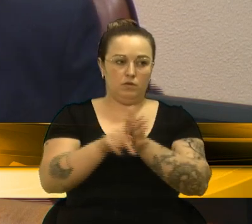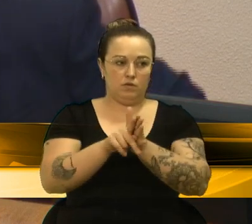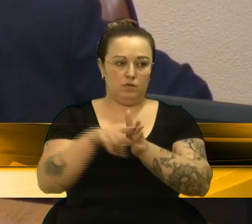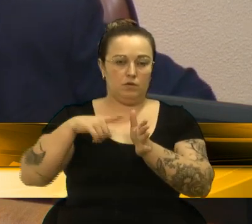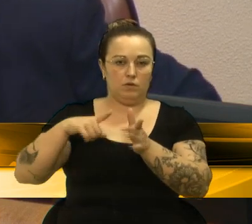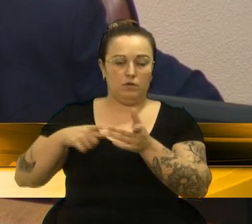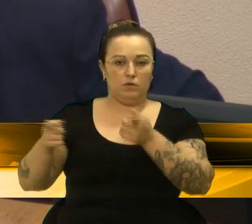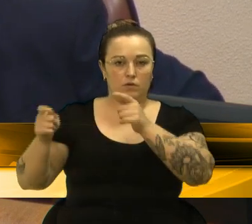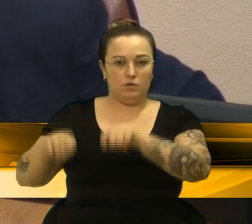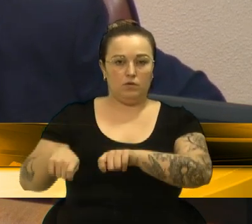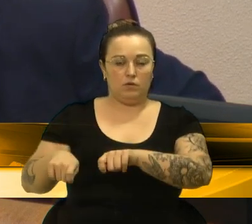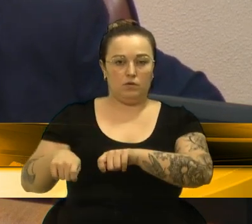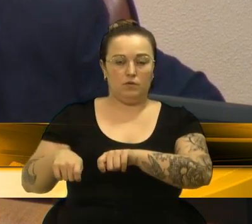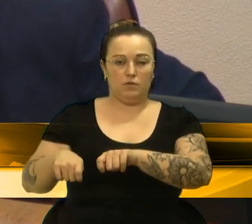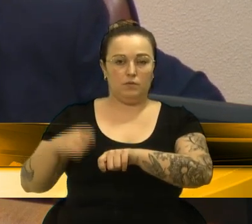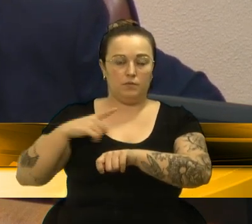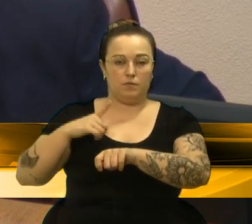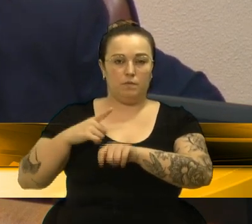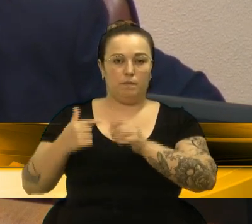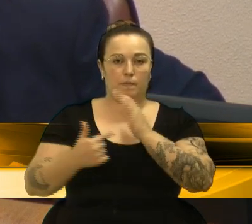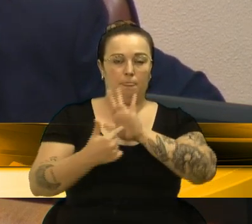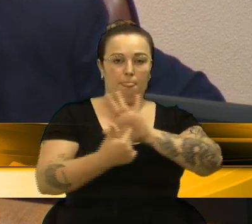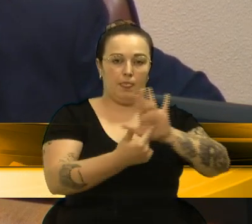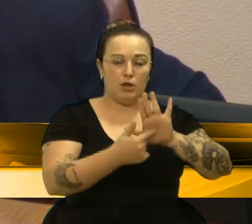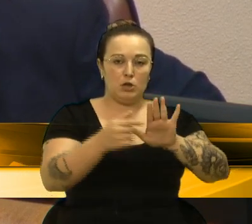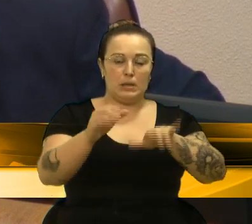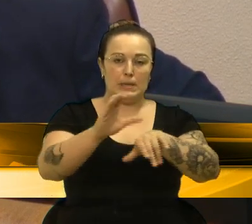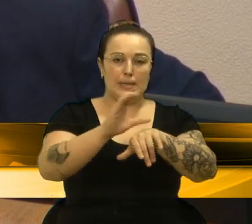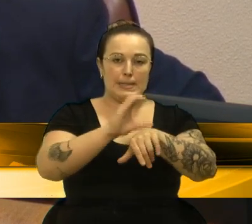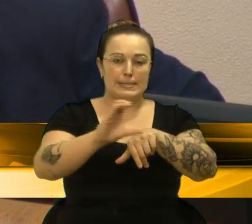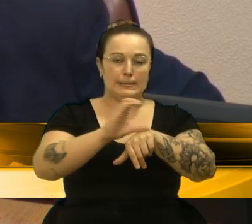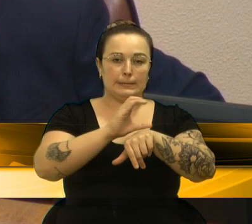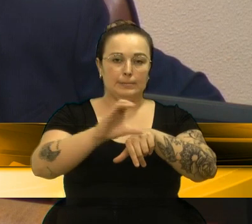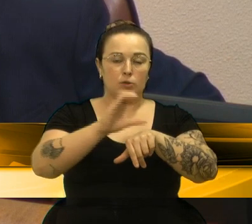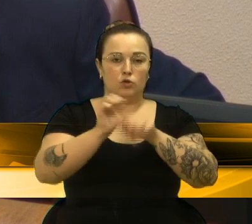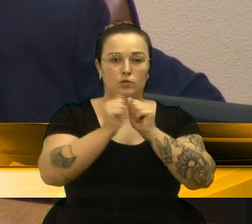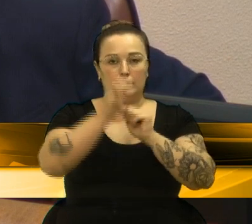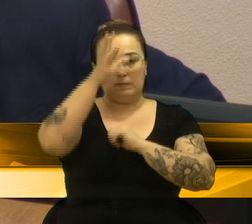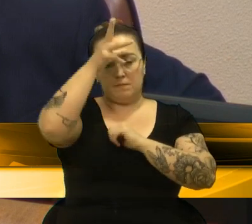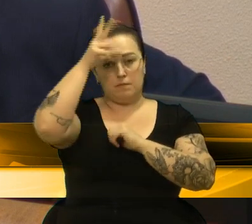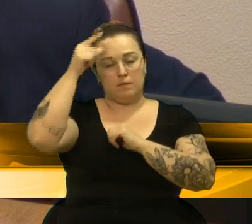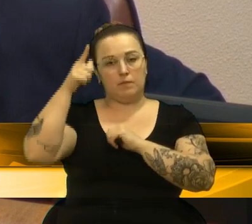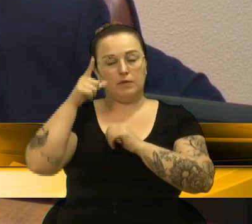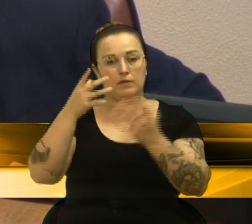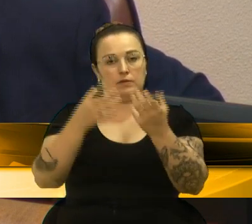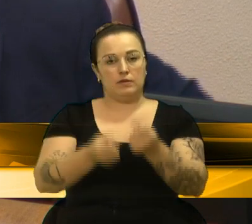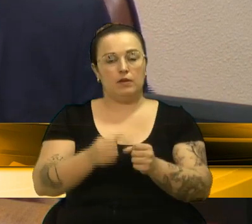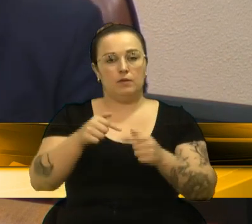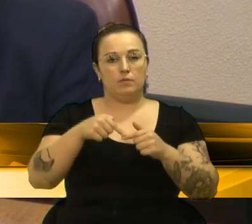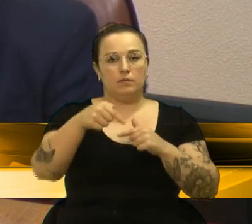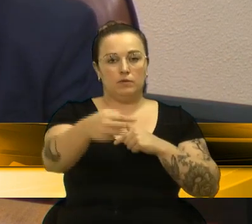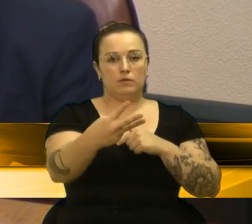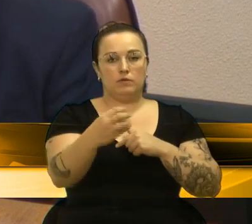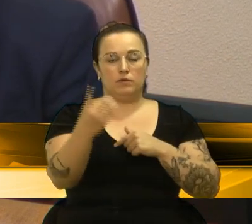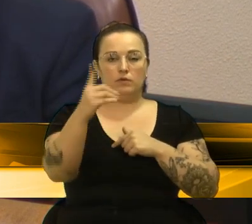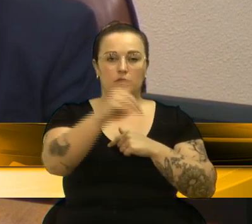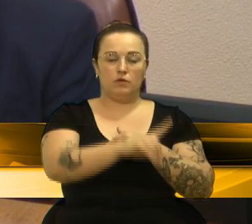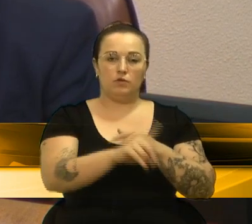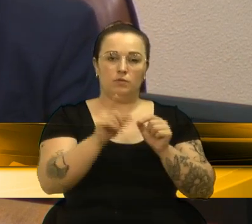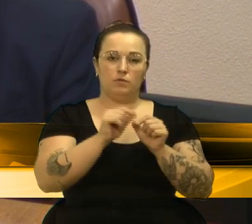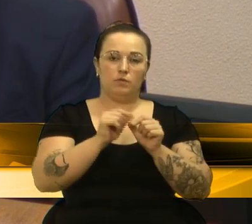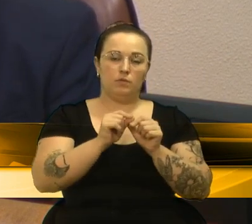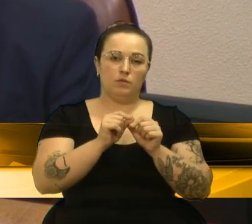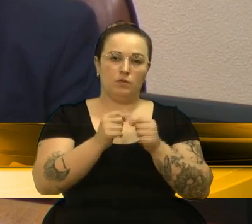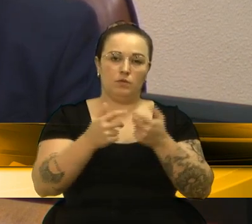7. Encaminhar as resoluções do Conselho Municipal de Saúde ao prefeito para homologação num prazo de 30 dias para que seja dada publicidade oficial,